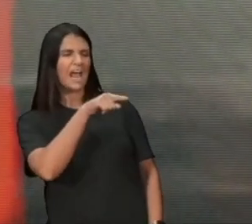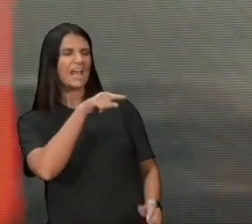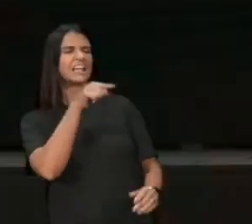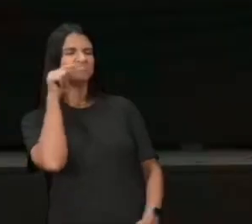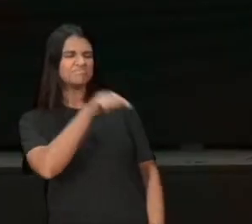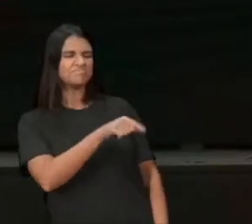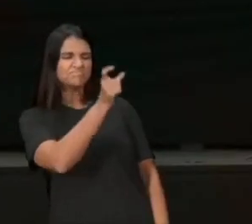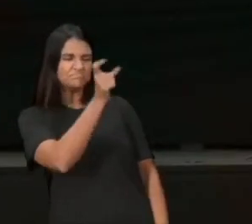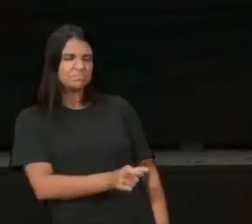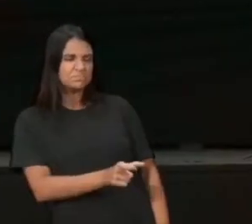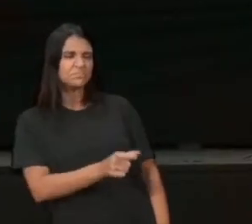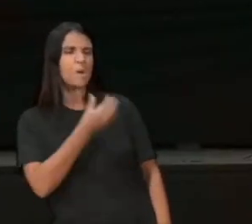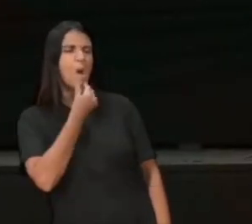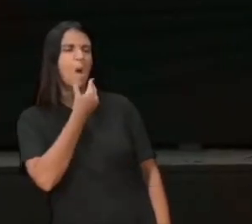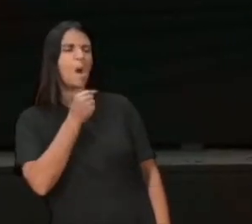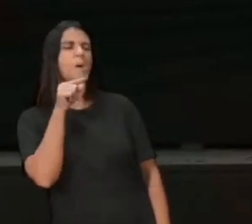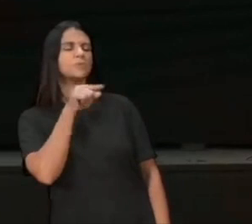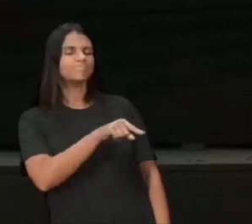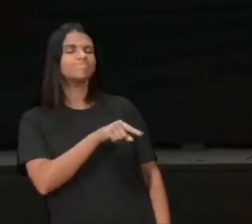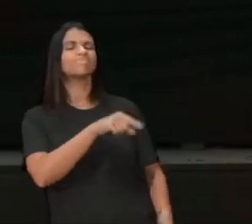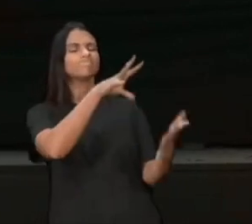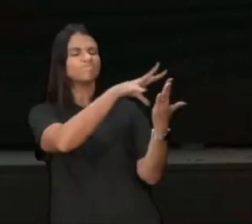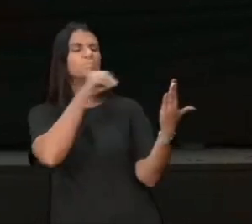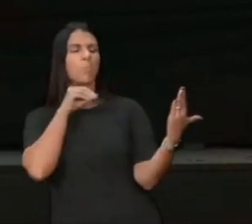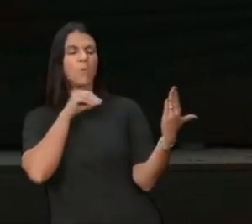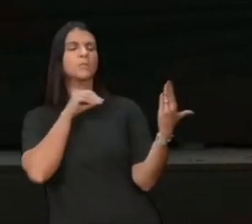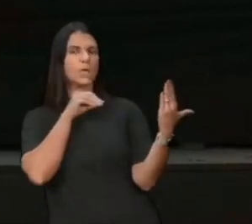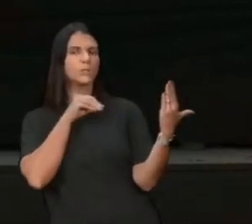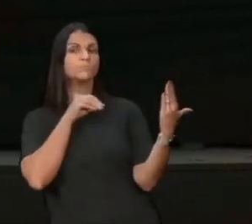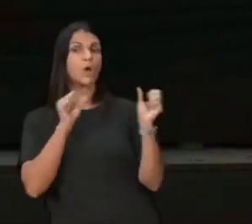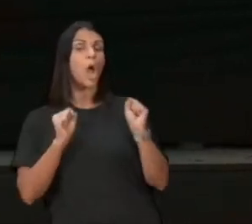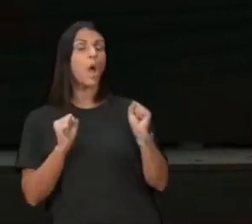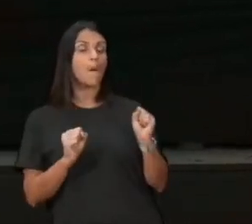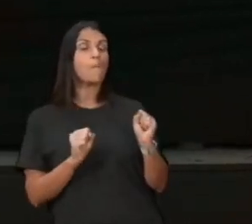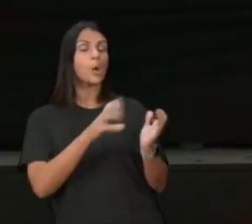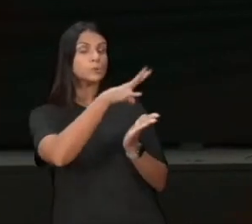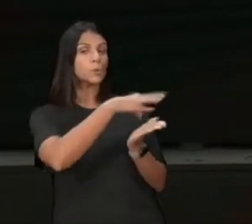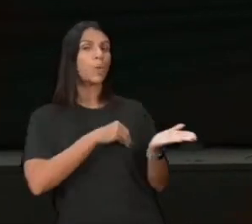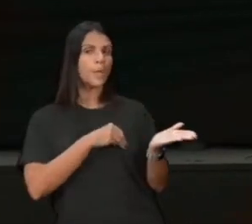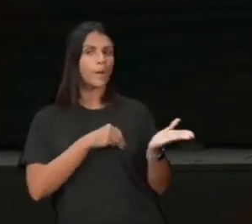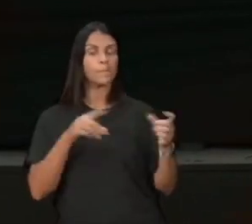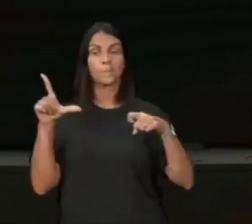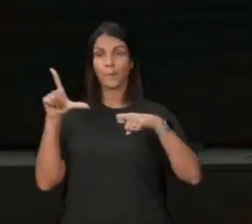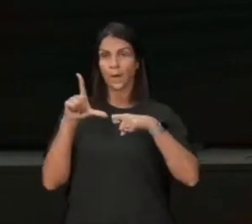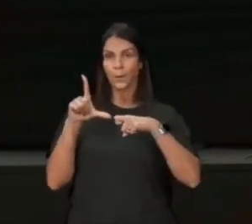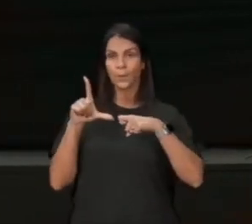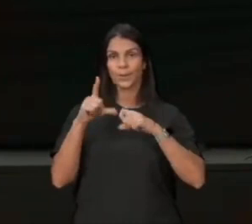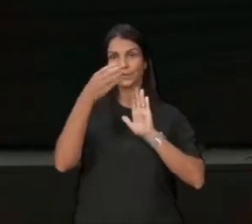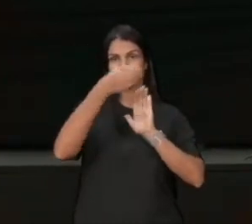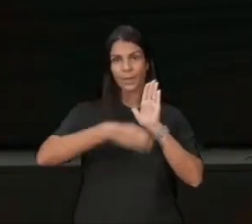esse cara é modelo, esse cara é para ser imitado, vamos saber melhor essa história? Lucas capítulo 7,